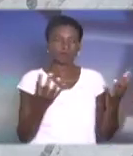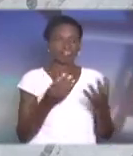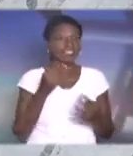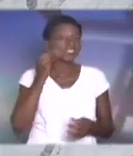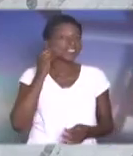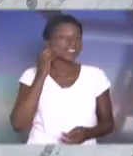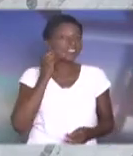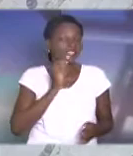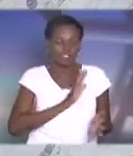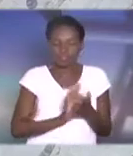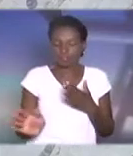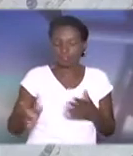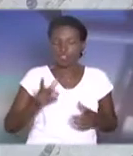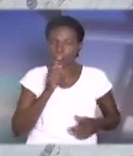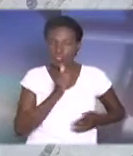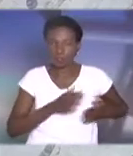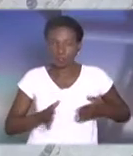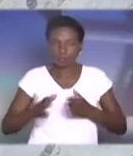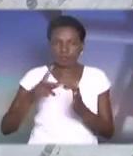rio Paranapanema.